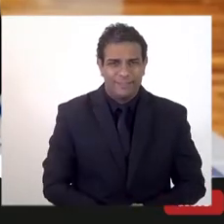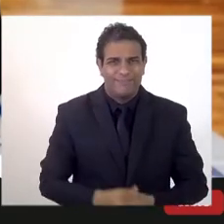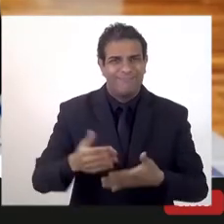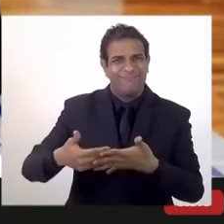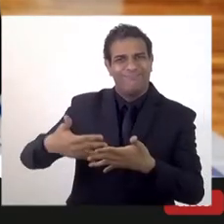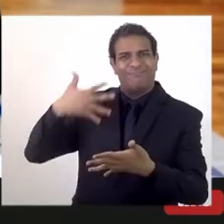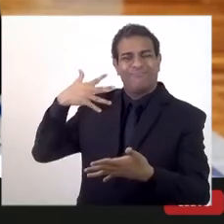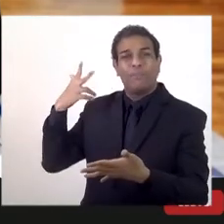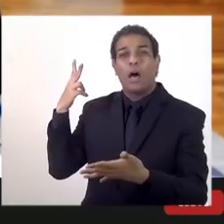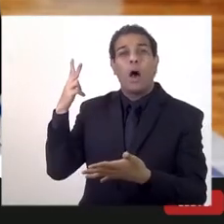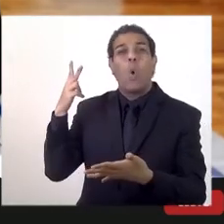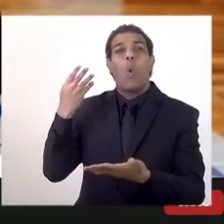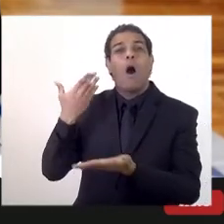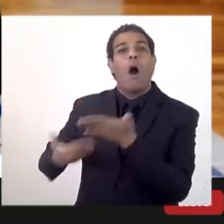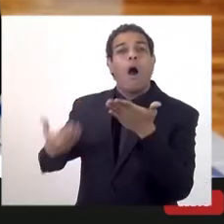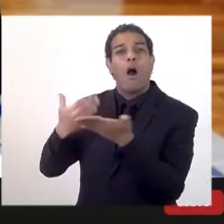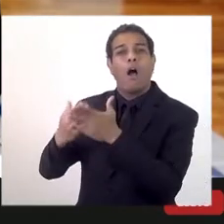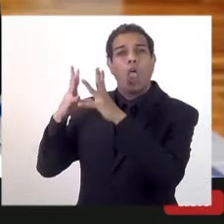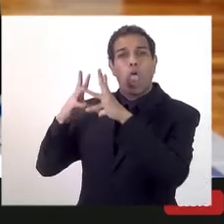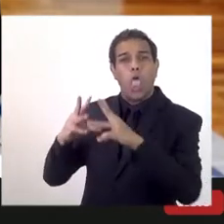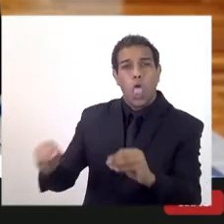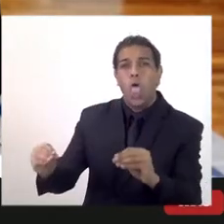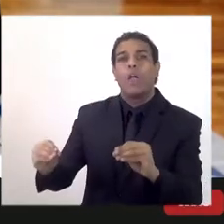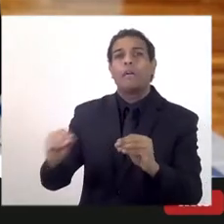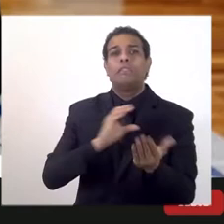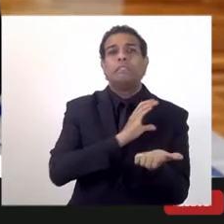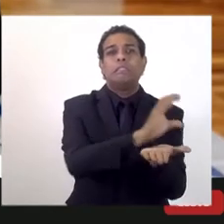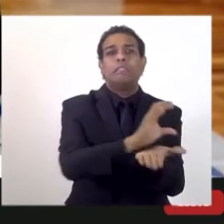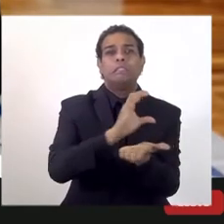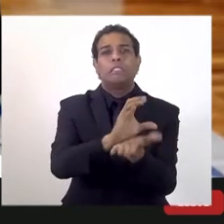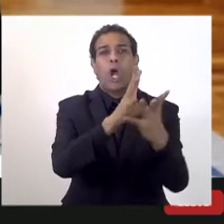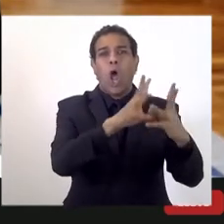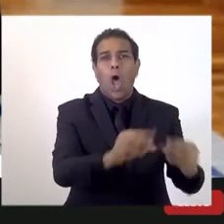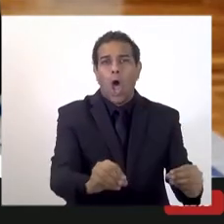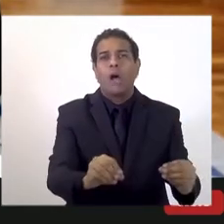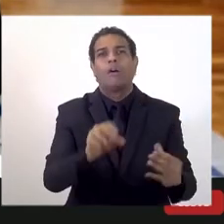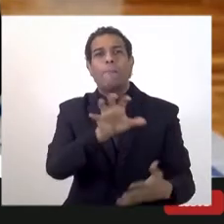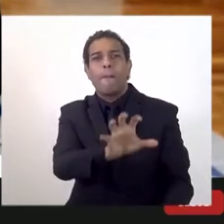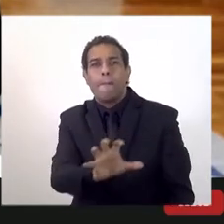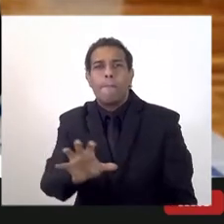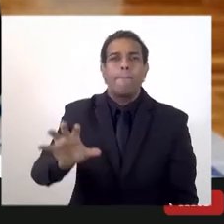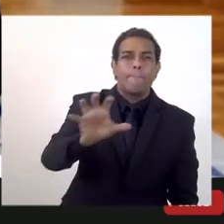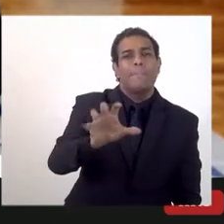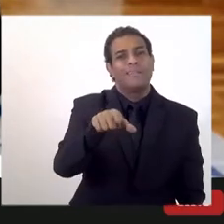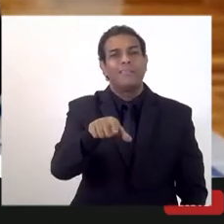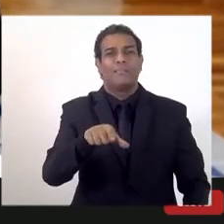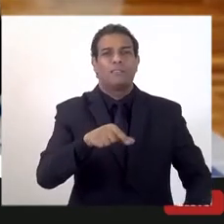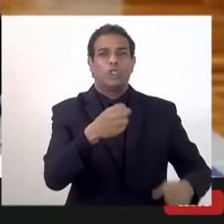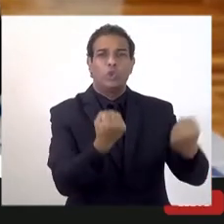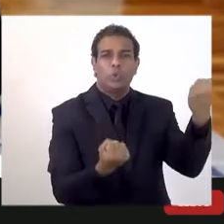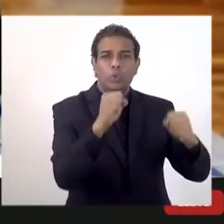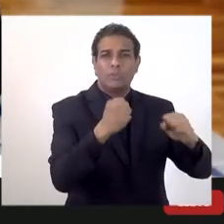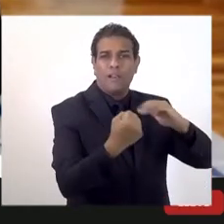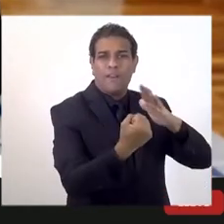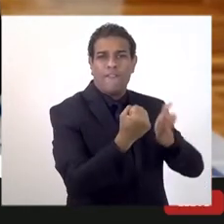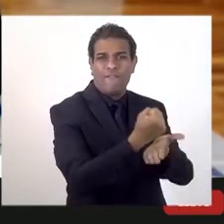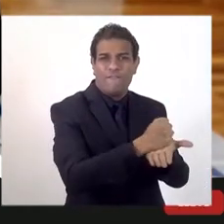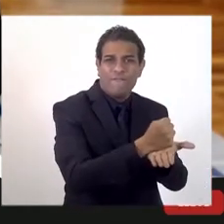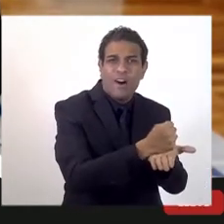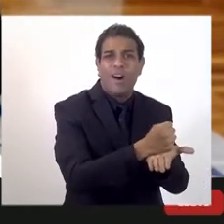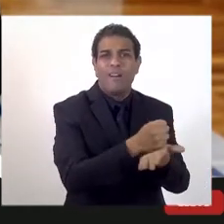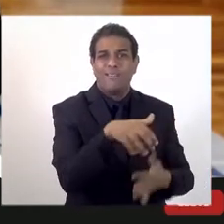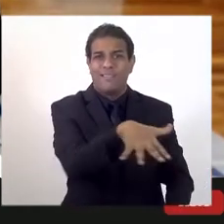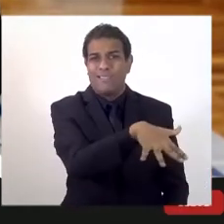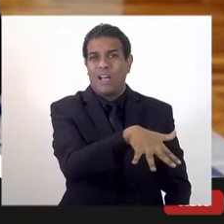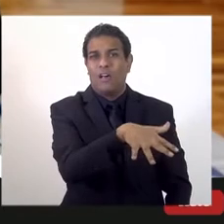investimentos importantes no Estado para outros Estados, como a indústria farmacêutica para o Estado de